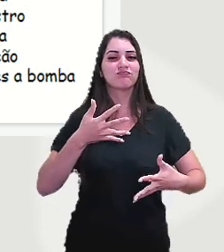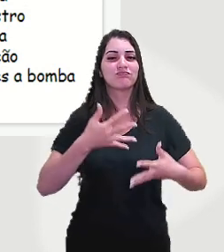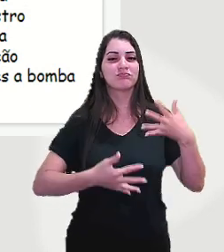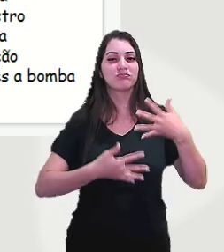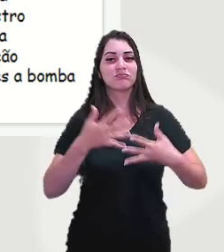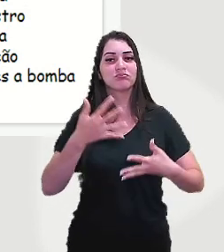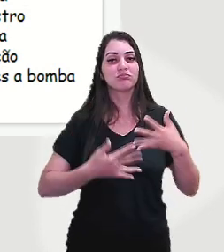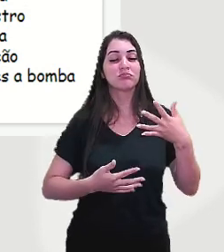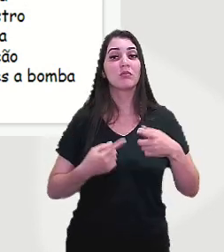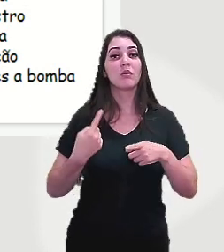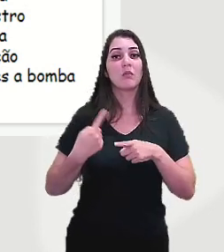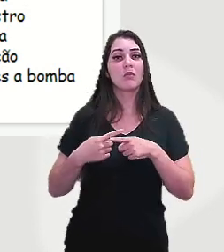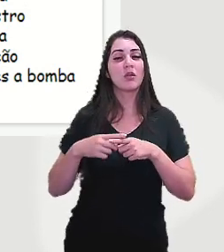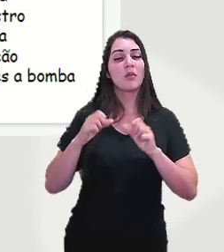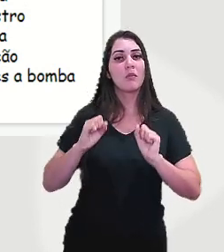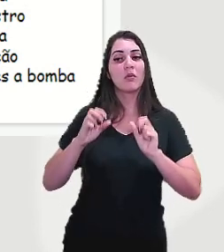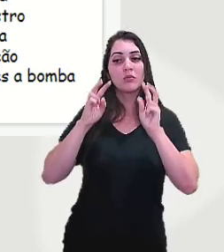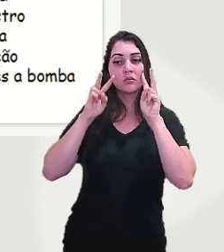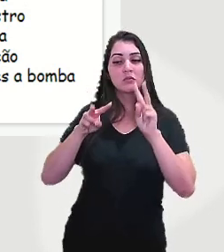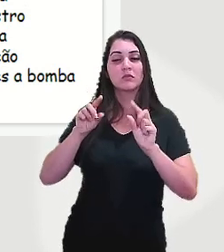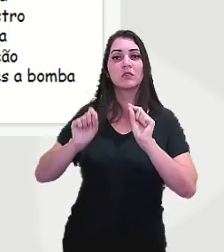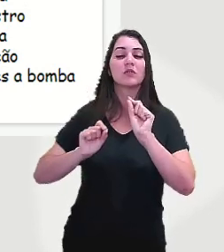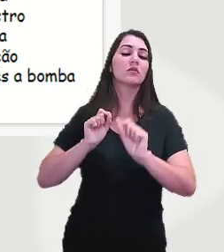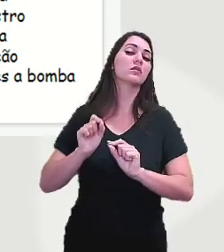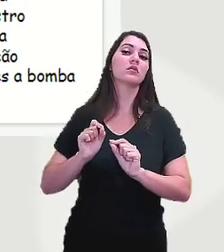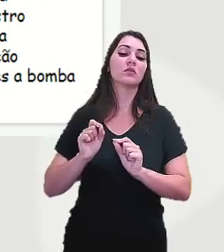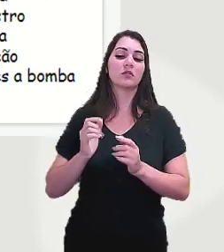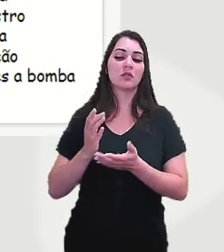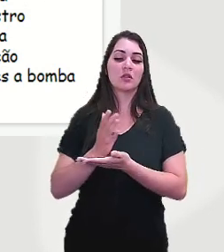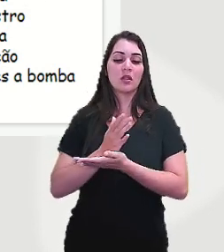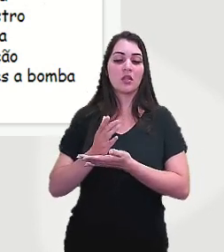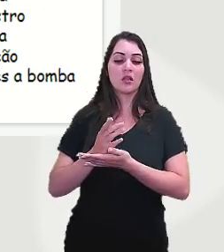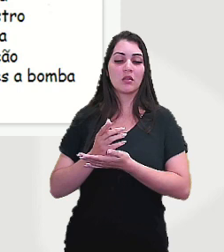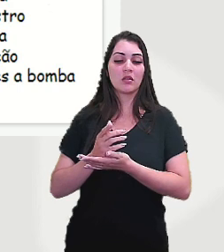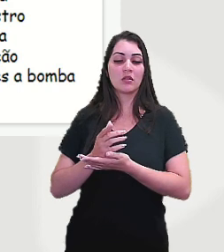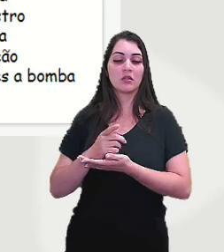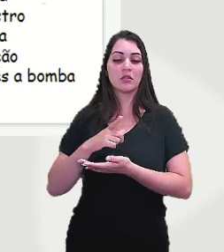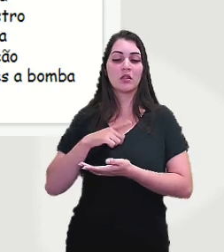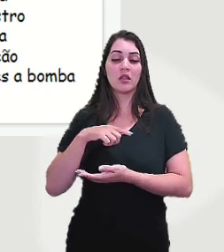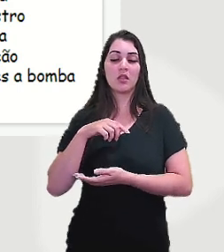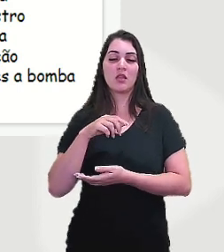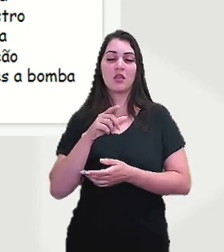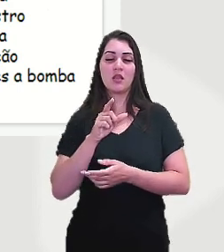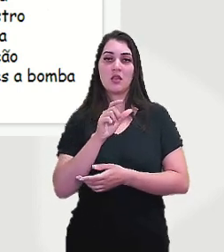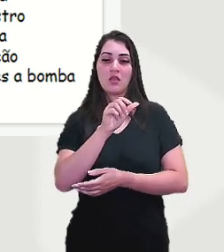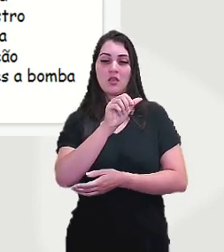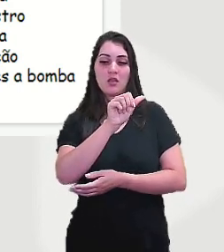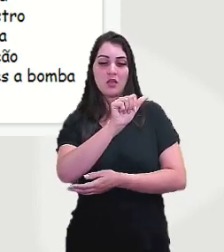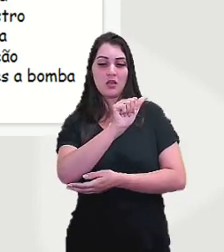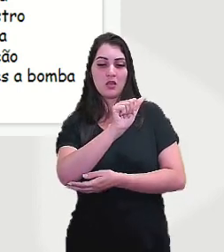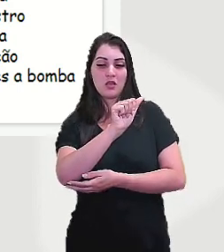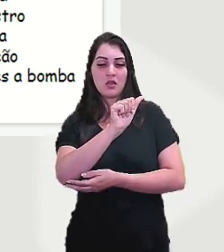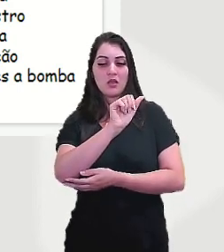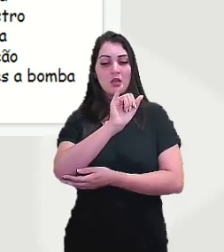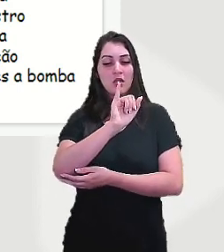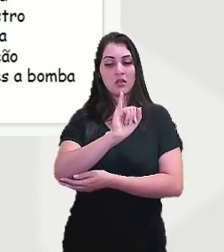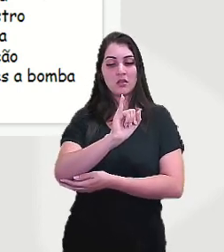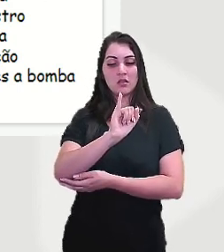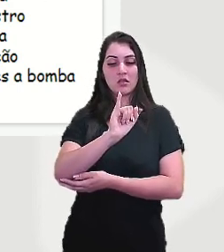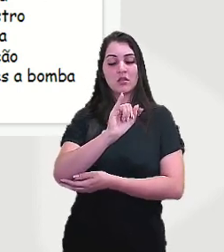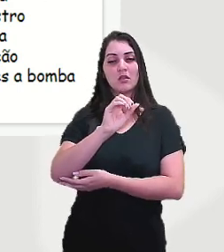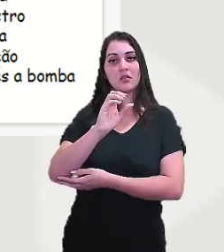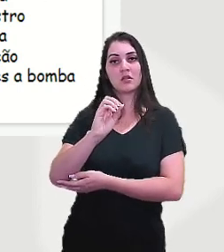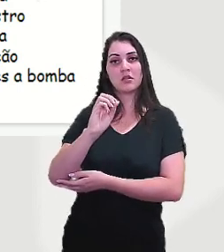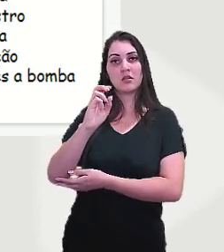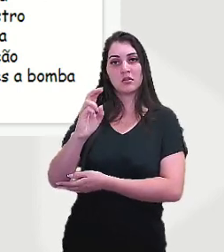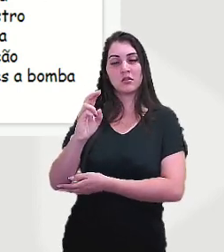vocês podem observar aí essa abreviação AI05, que a gente chama de atos